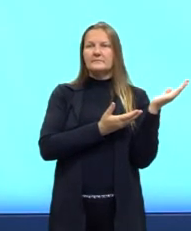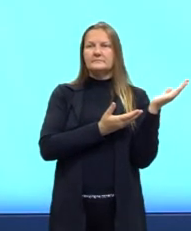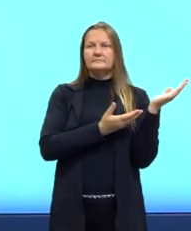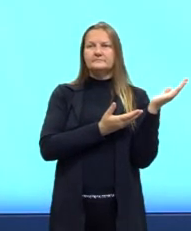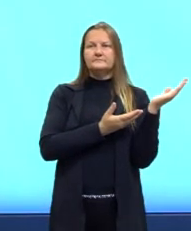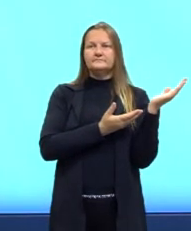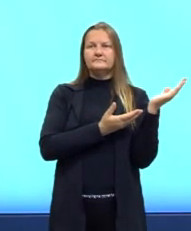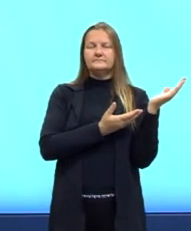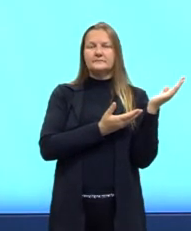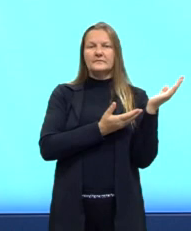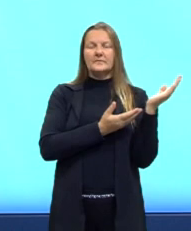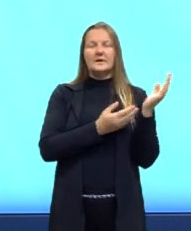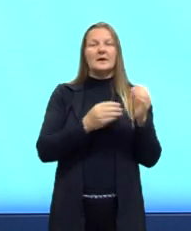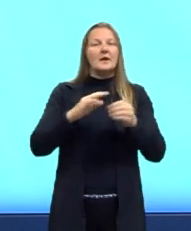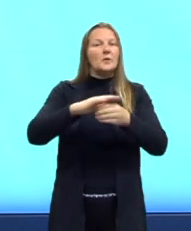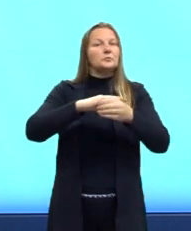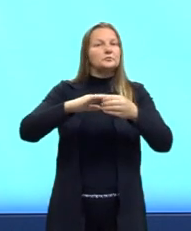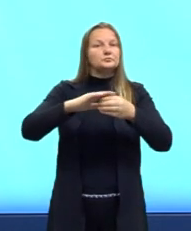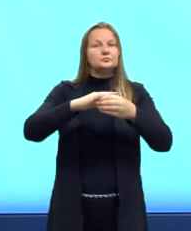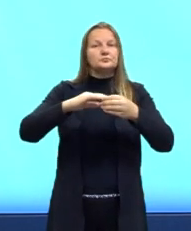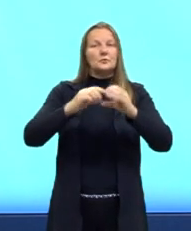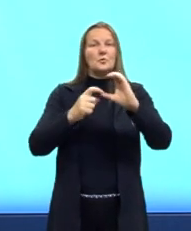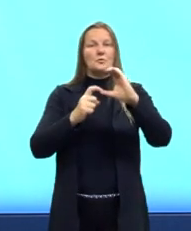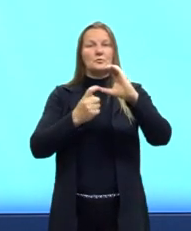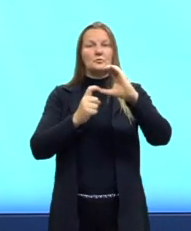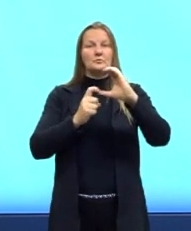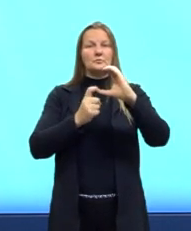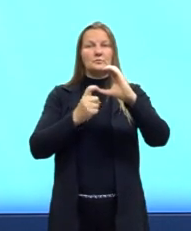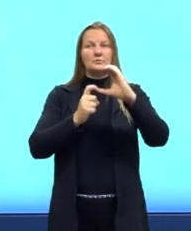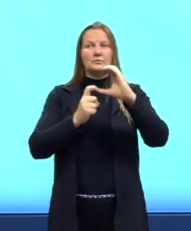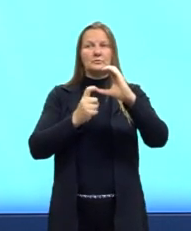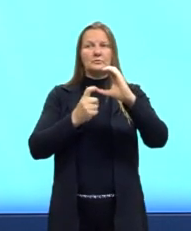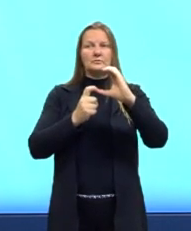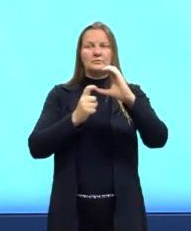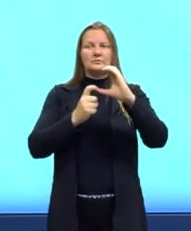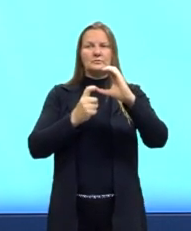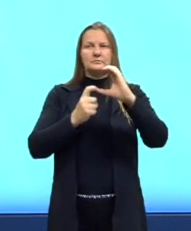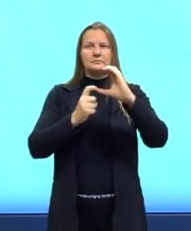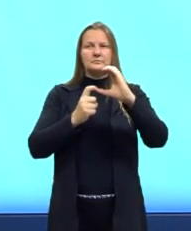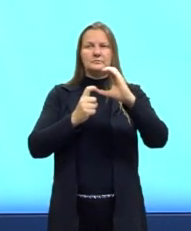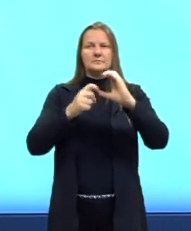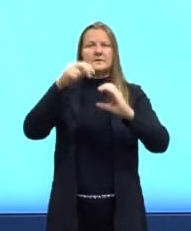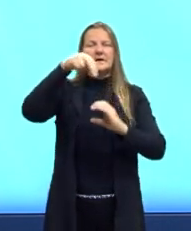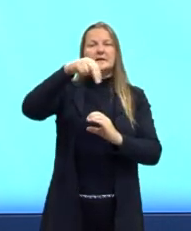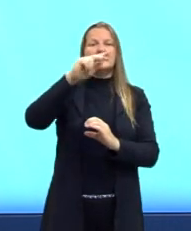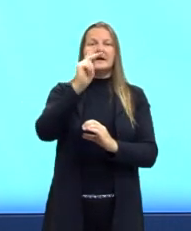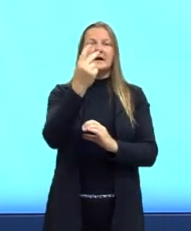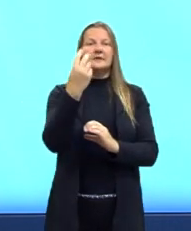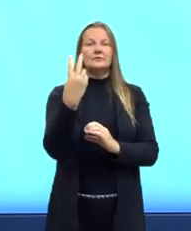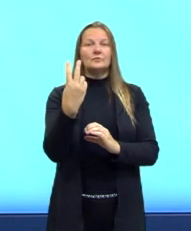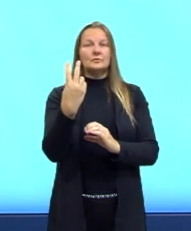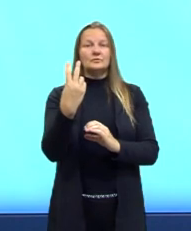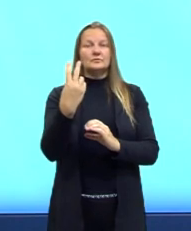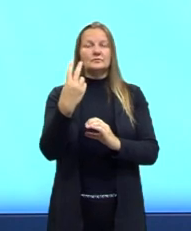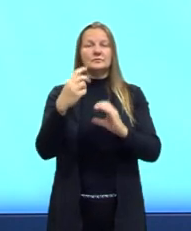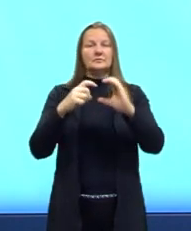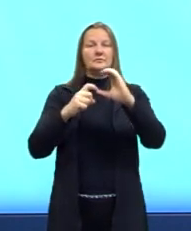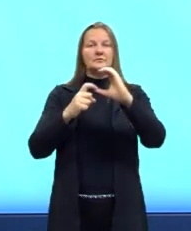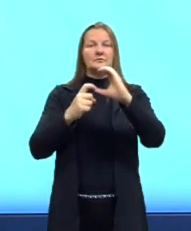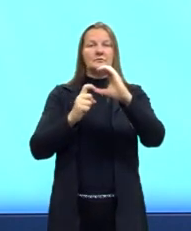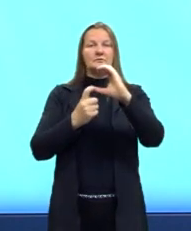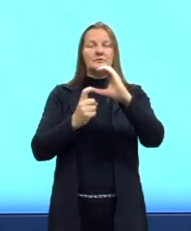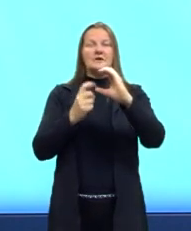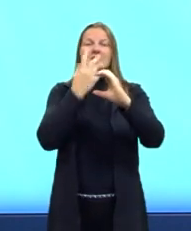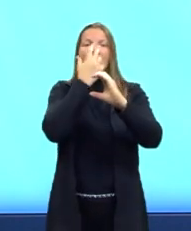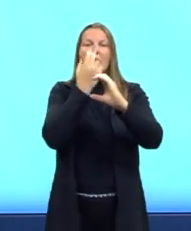cadeia homogênea, por quê? O nitrogênio, ela vai estar com, o NH2 vai estar numa forma de uma